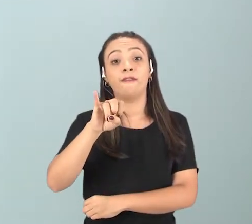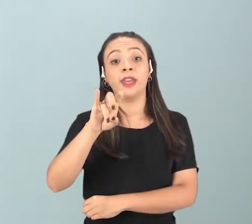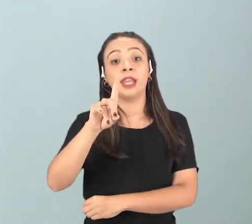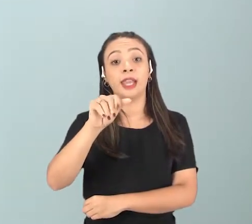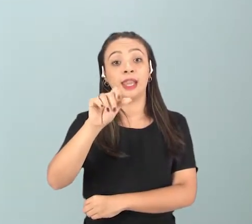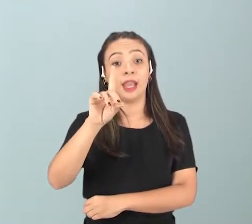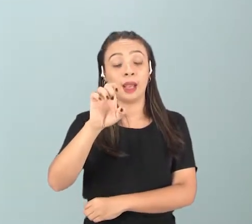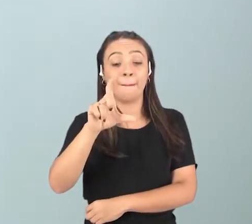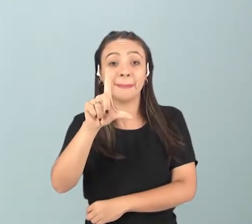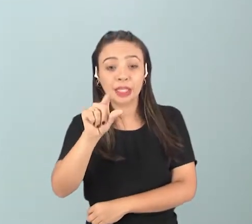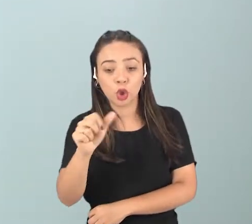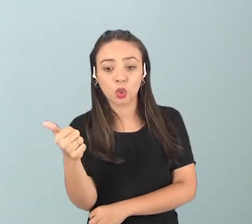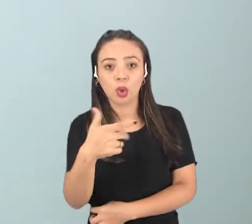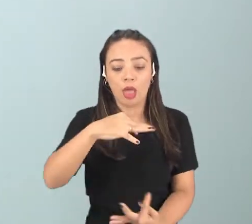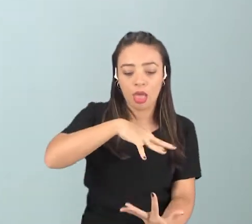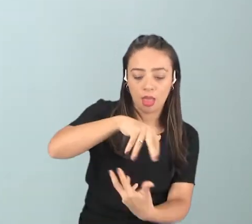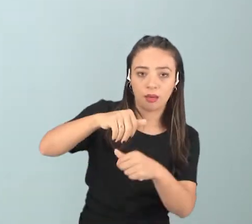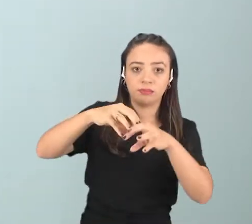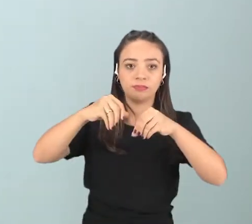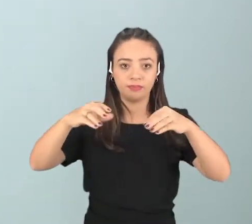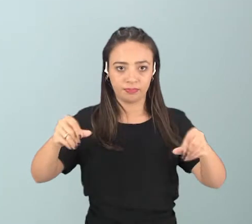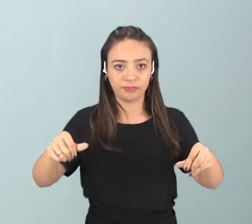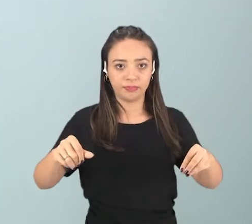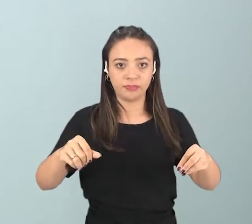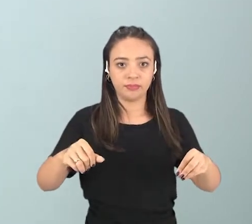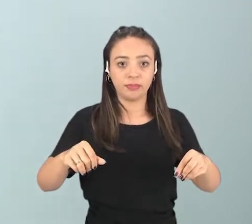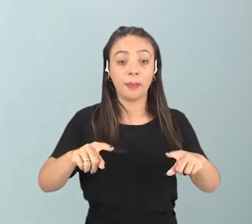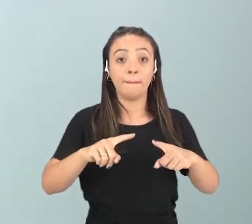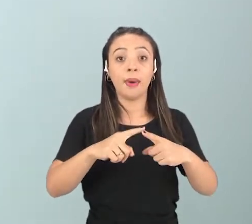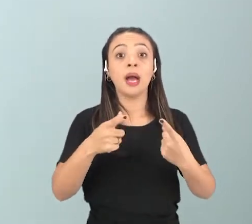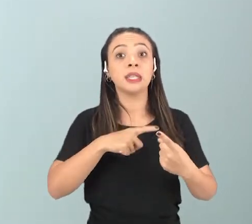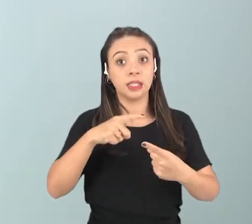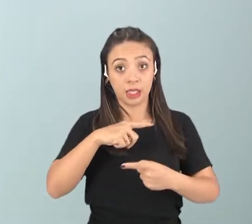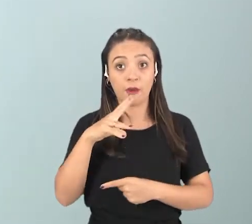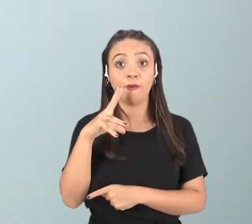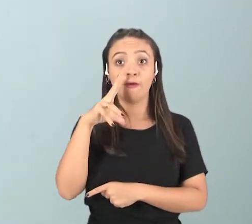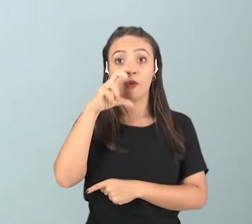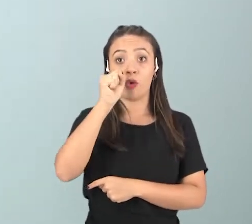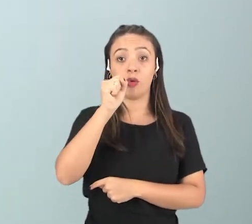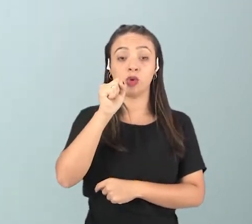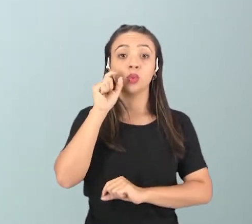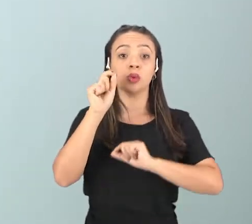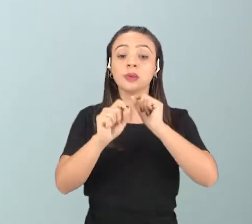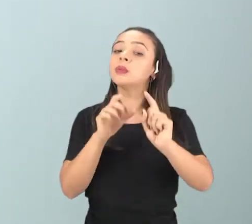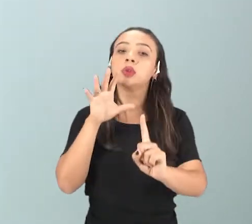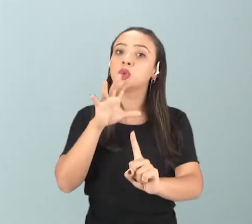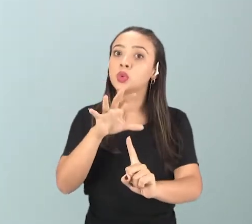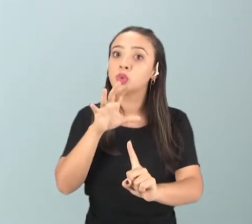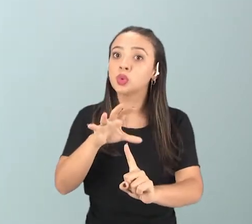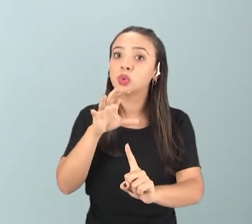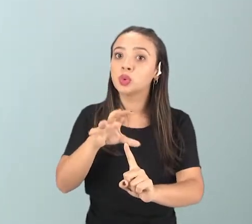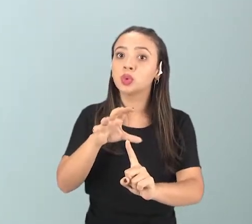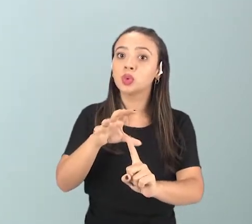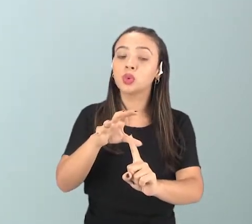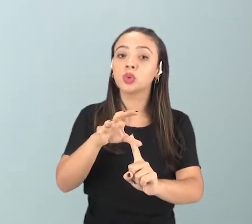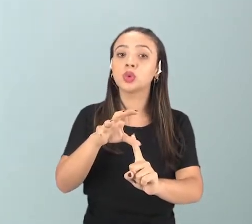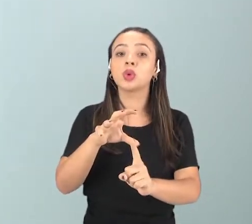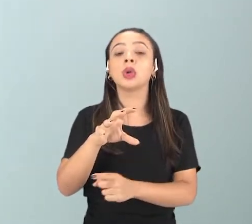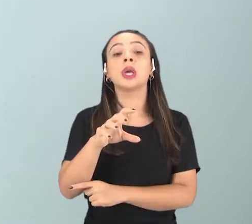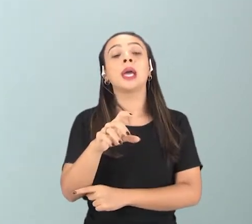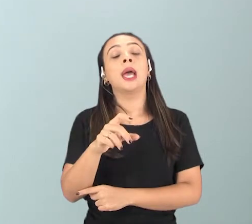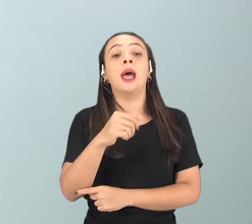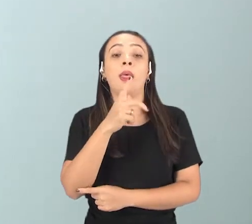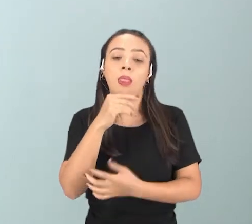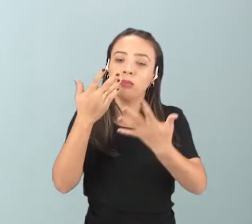ela não tem força suficiente para interferir nos corpos sólidos, mas ela tem força suficiente para interferir nos corpos líquidos, mares e